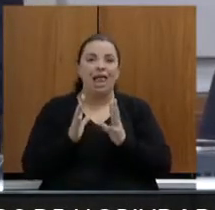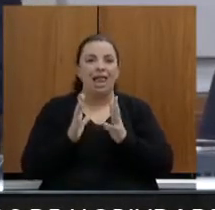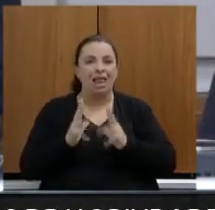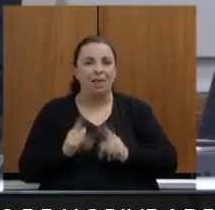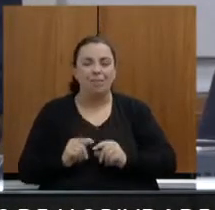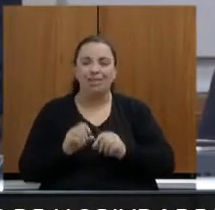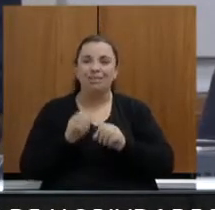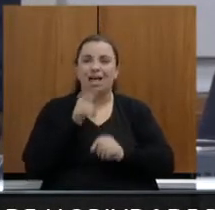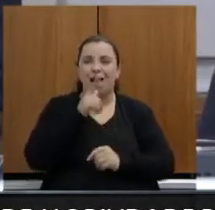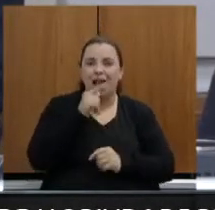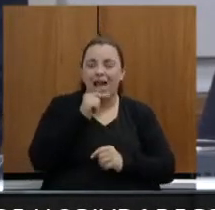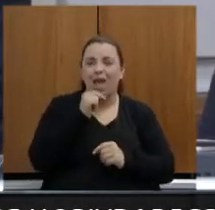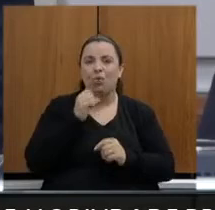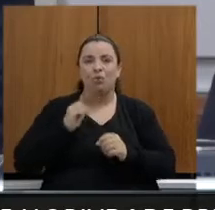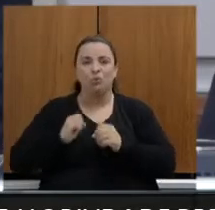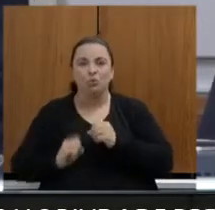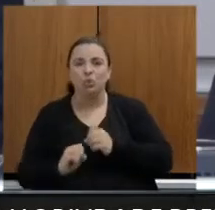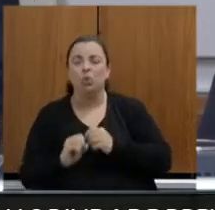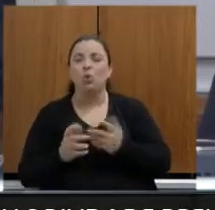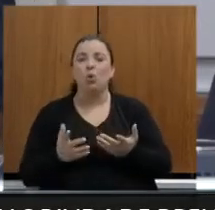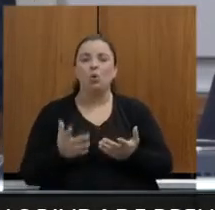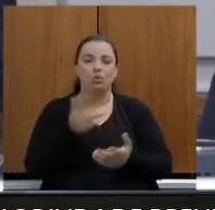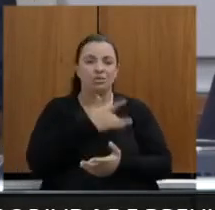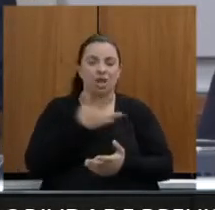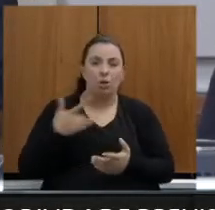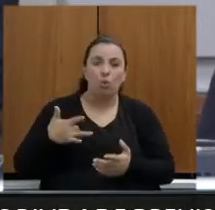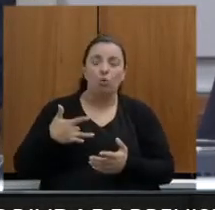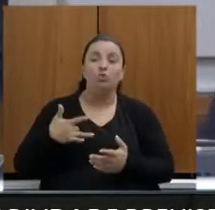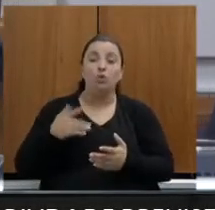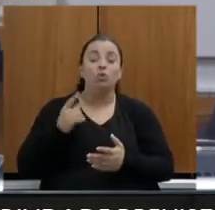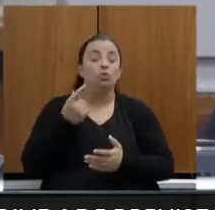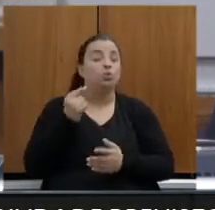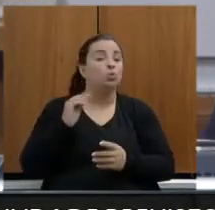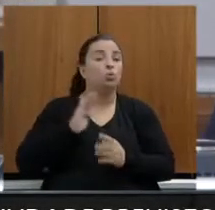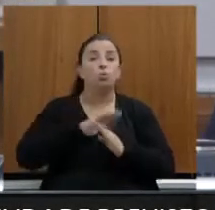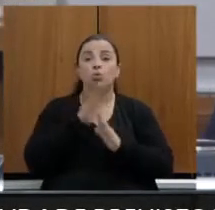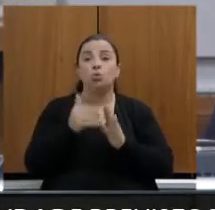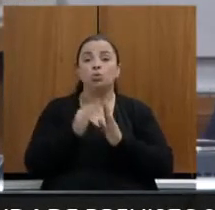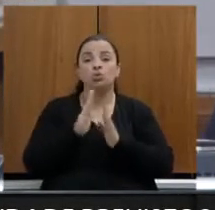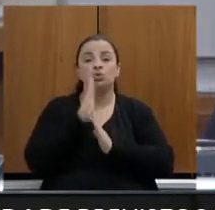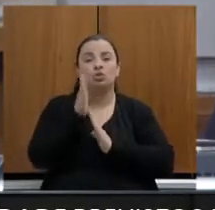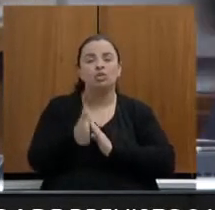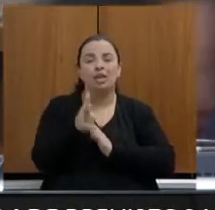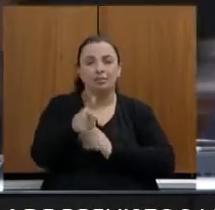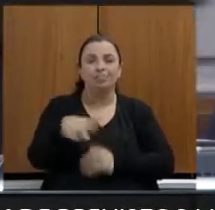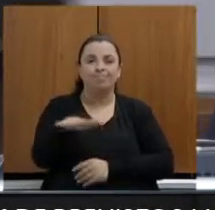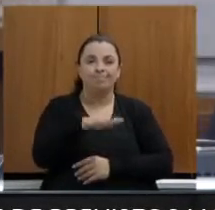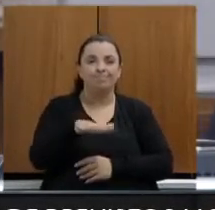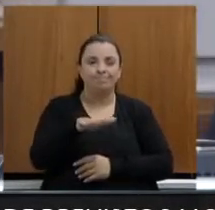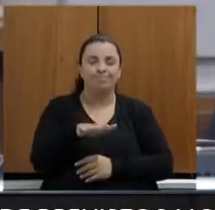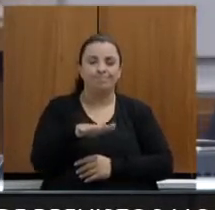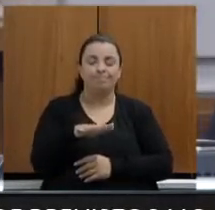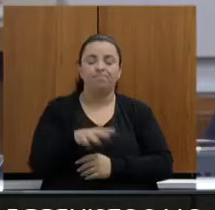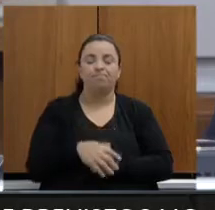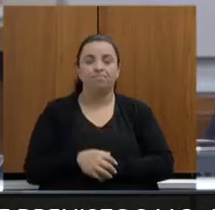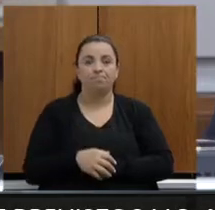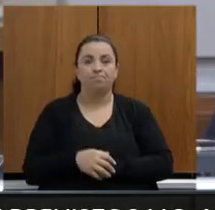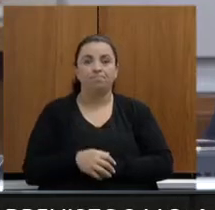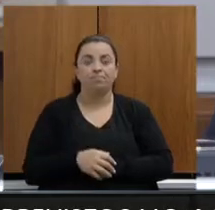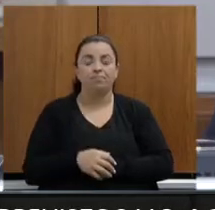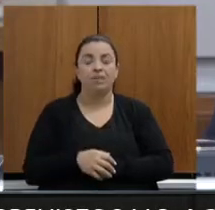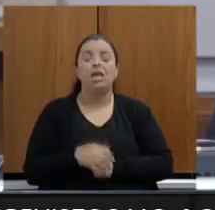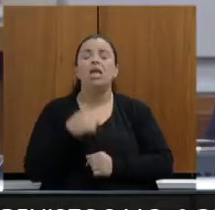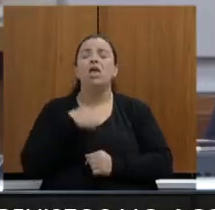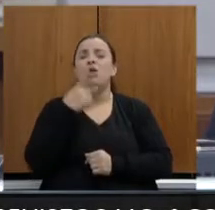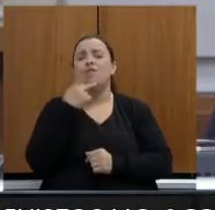que serão pagos pela concessionária serão investidos na Varza das Flores. E eu falava sobre a audiência pública, que durante